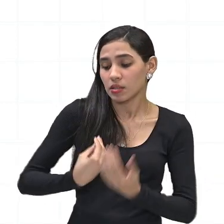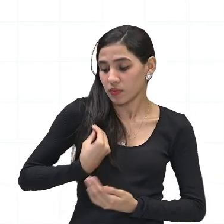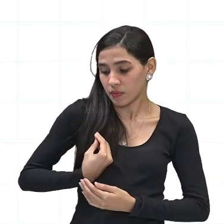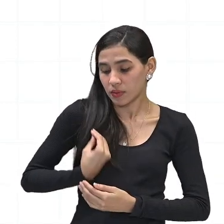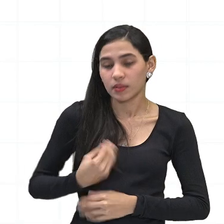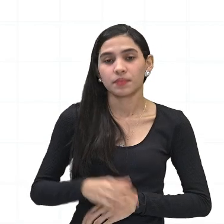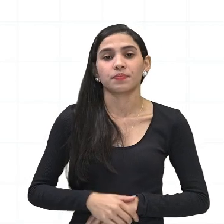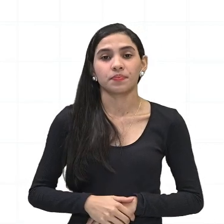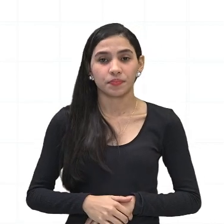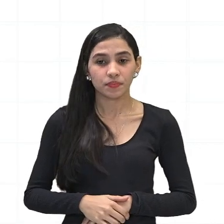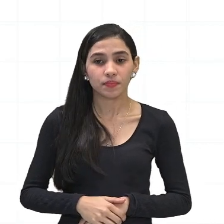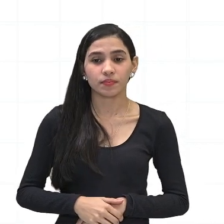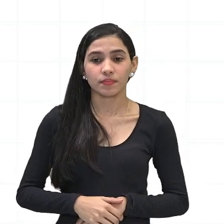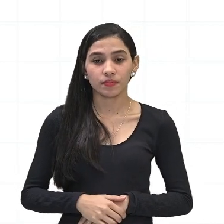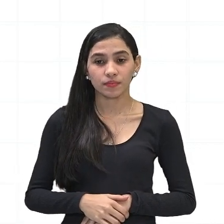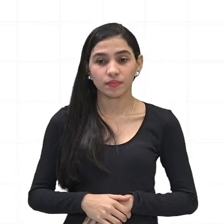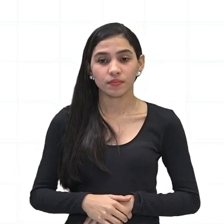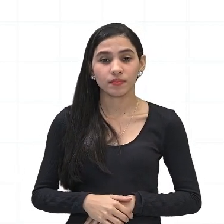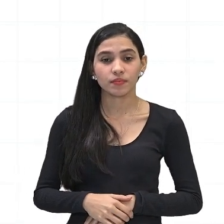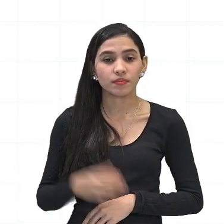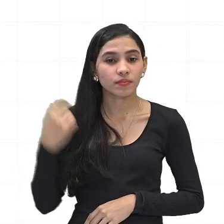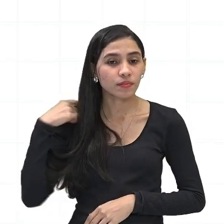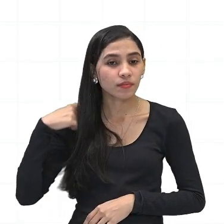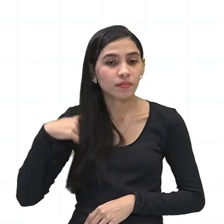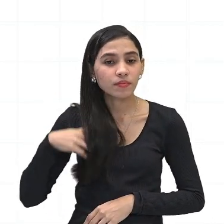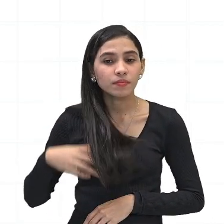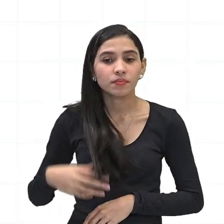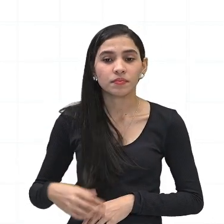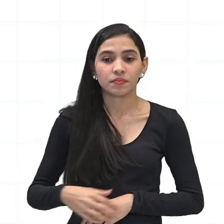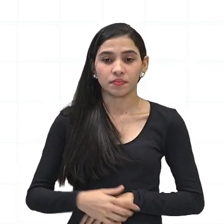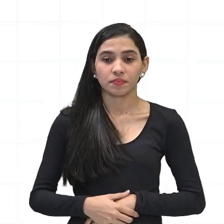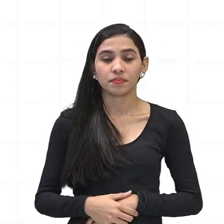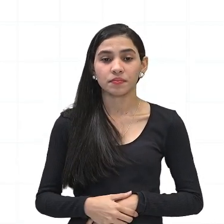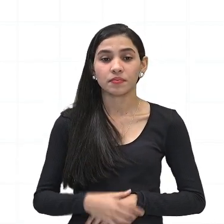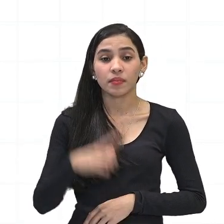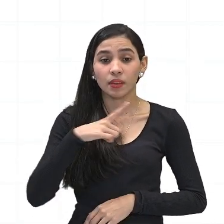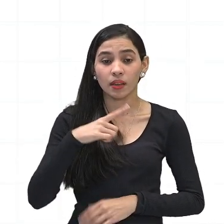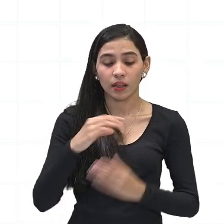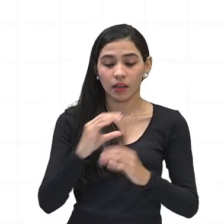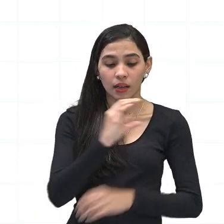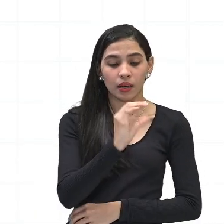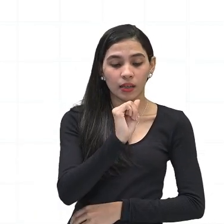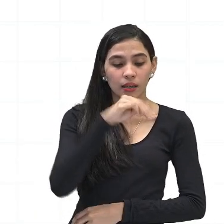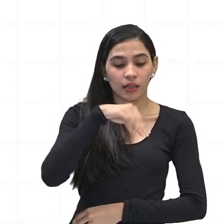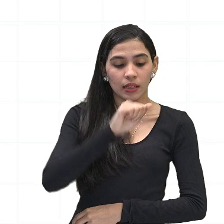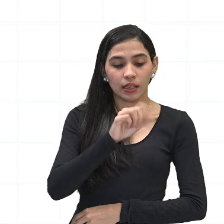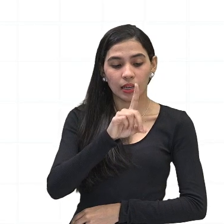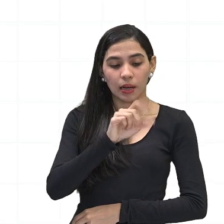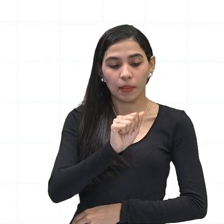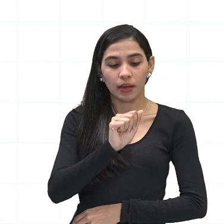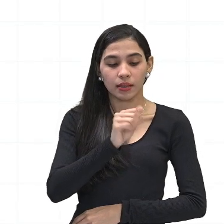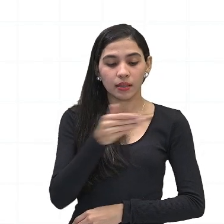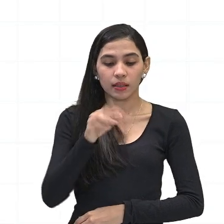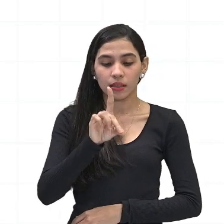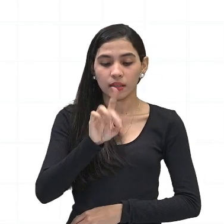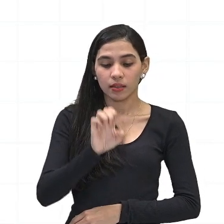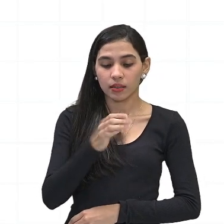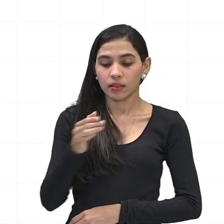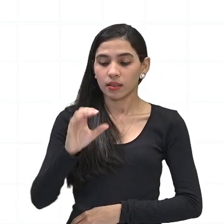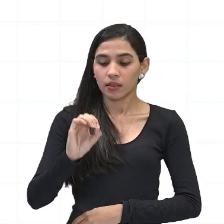ele tem ali um filtro, a camada de ozônio é um filtro, e que